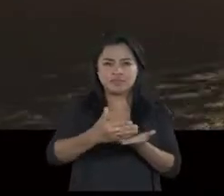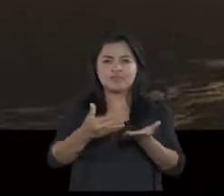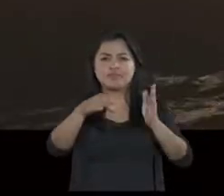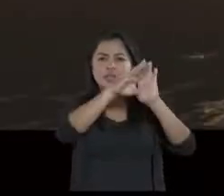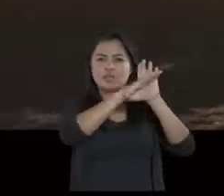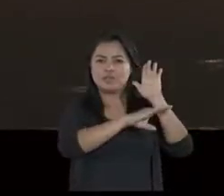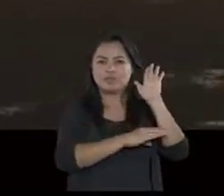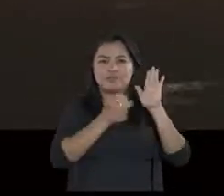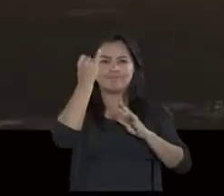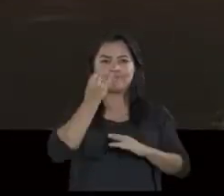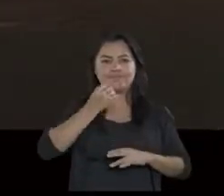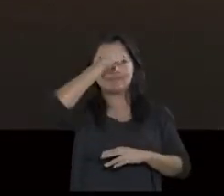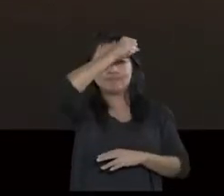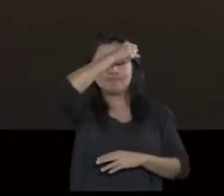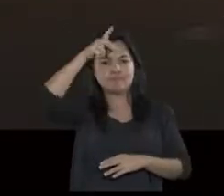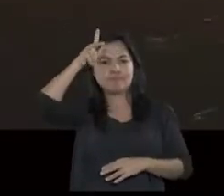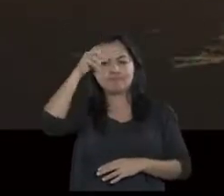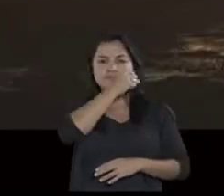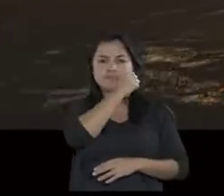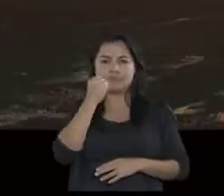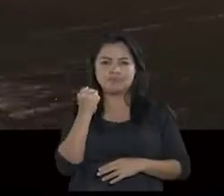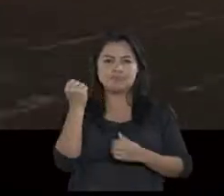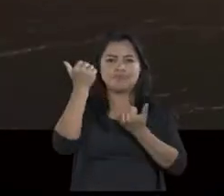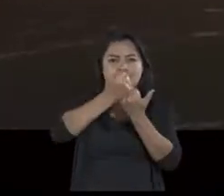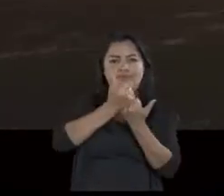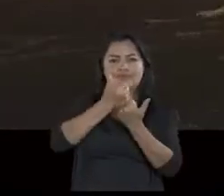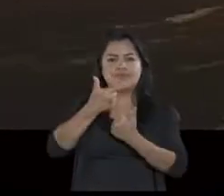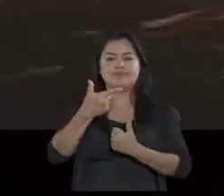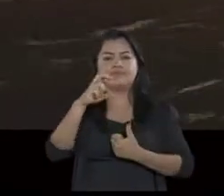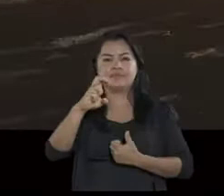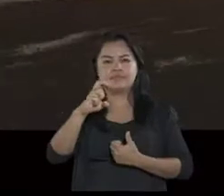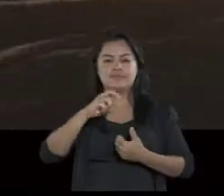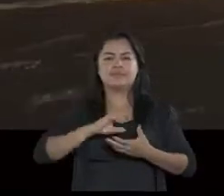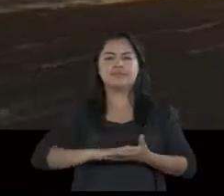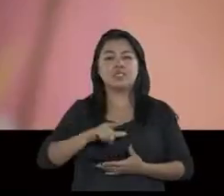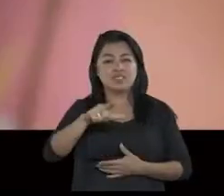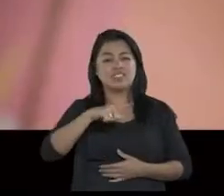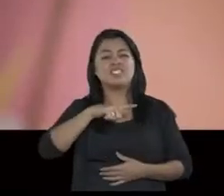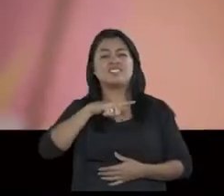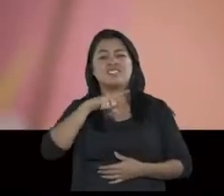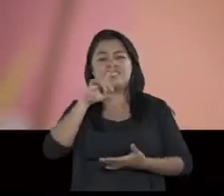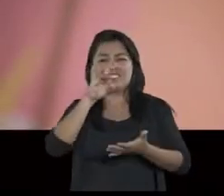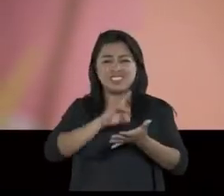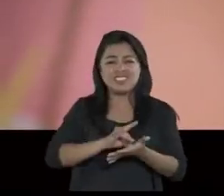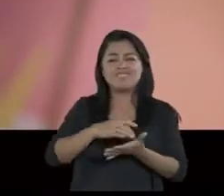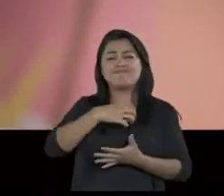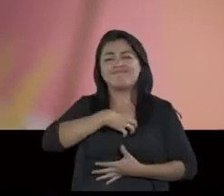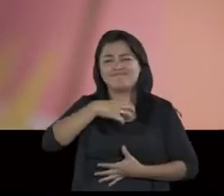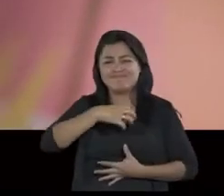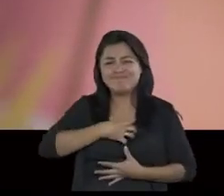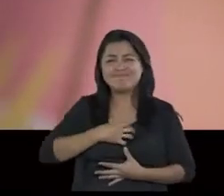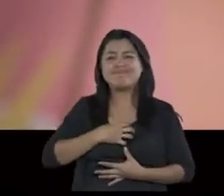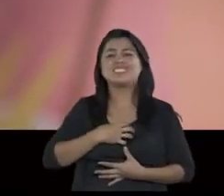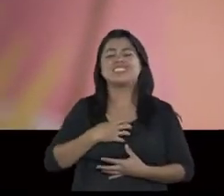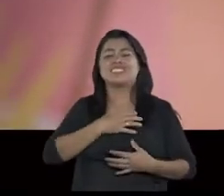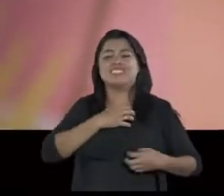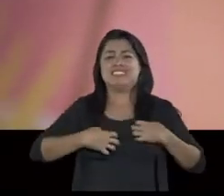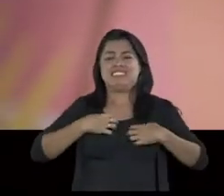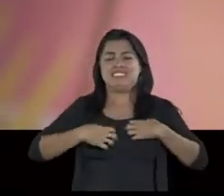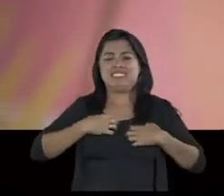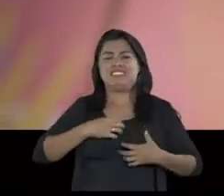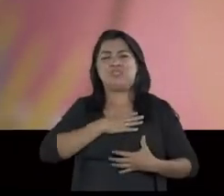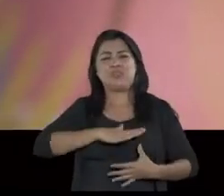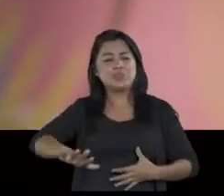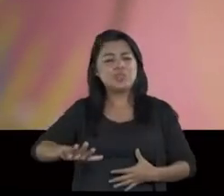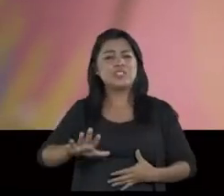Começa agora o programa José é Prefeito, Silvana Vice, 25. Você tem todos os motivos para se revoltar contra a